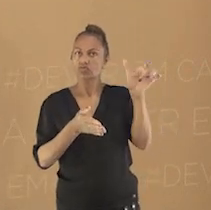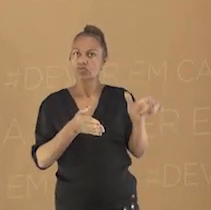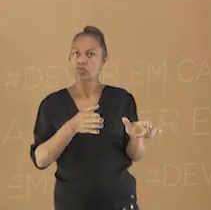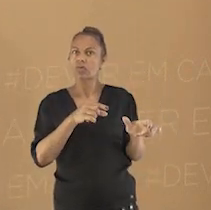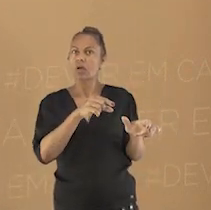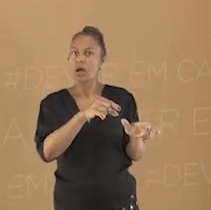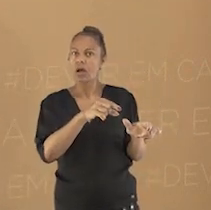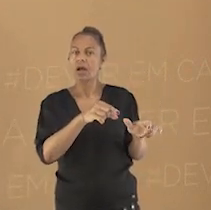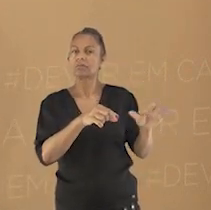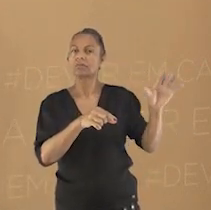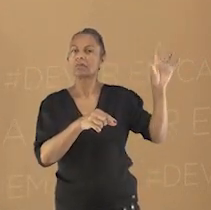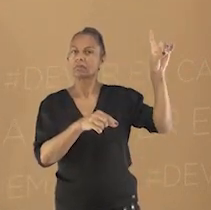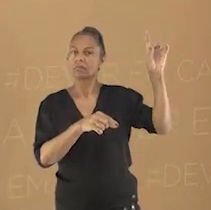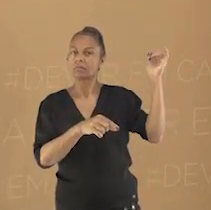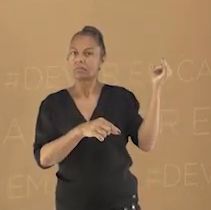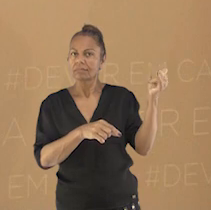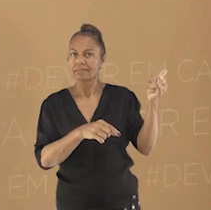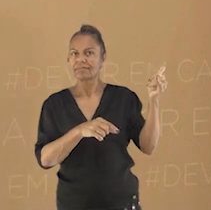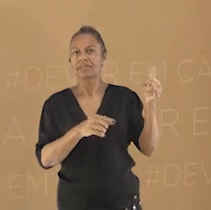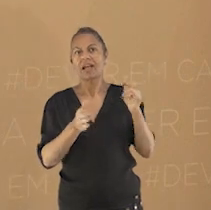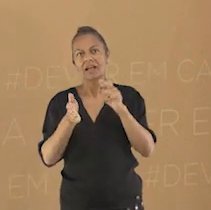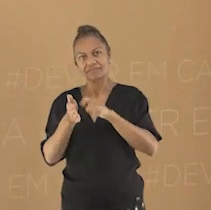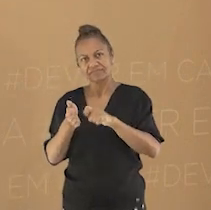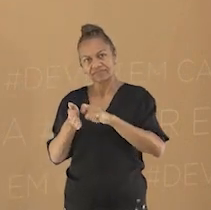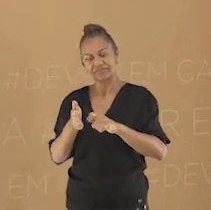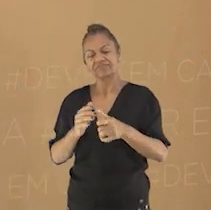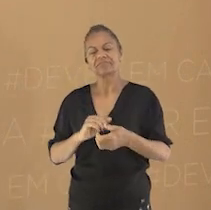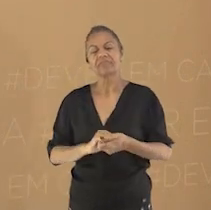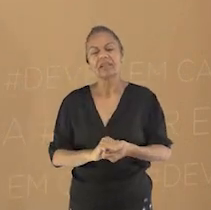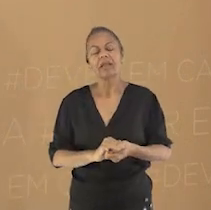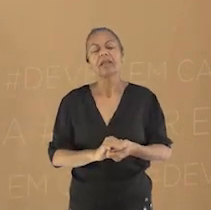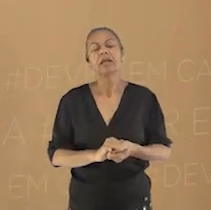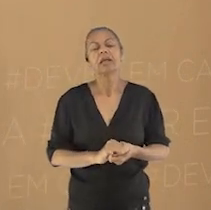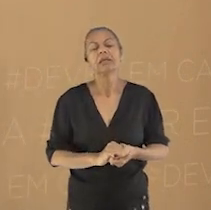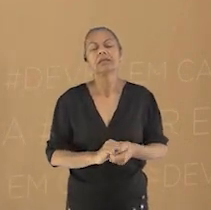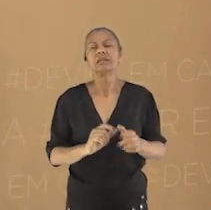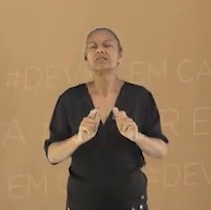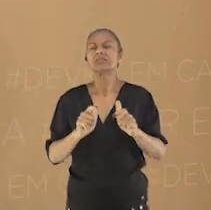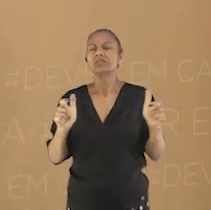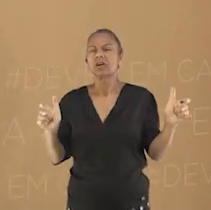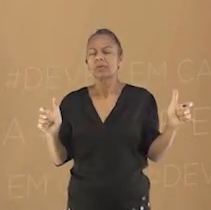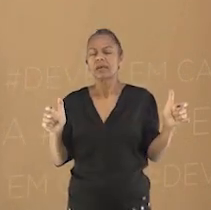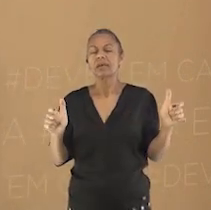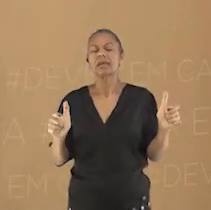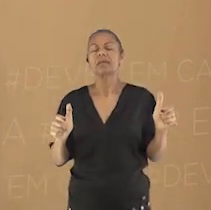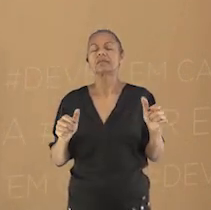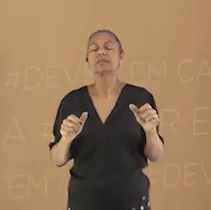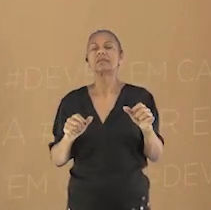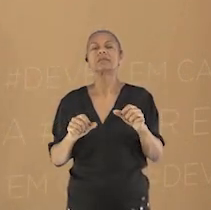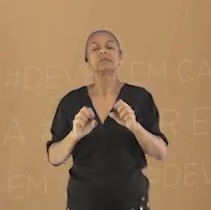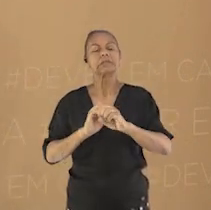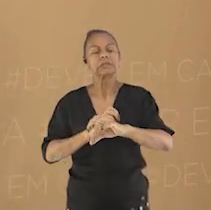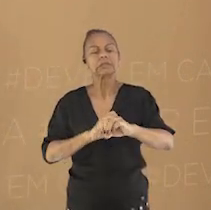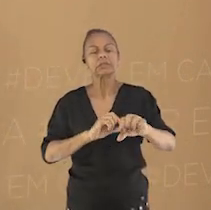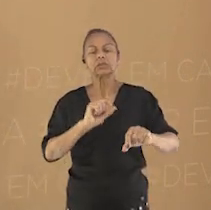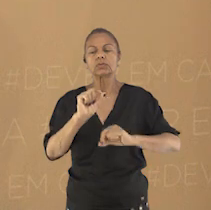registradas em textos e livros por pessoas consideradas inspiradas. De modo geral, as religiões